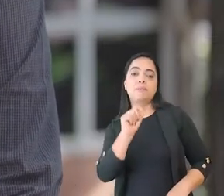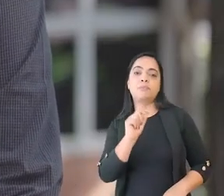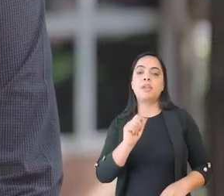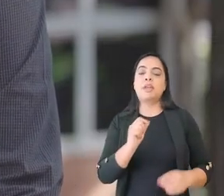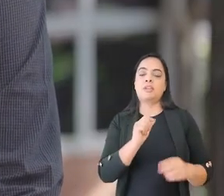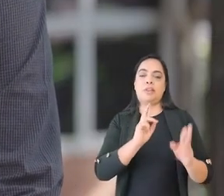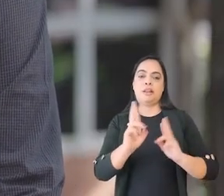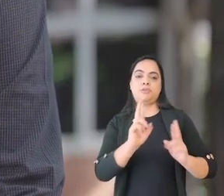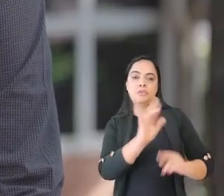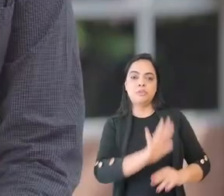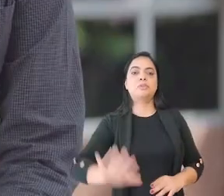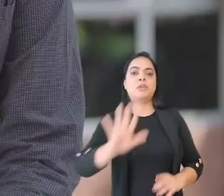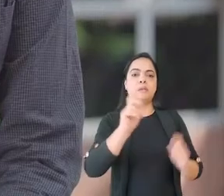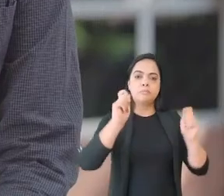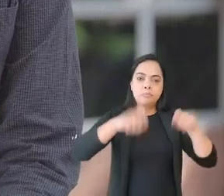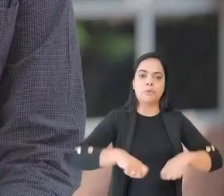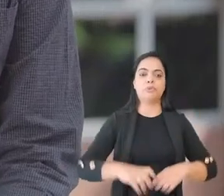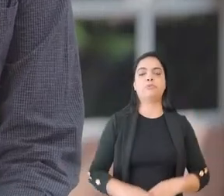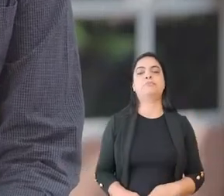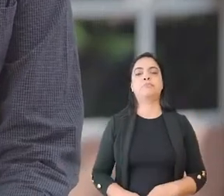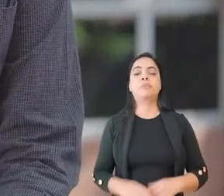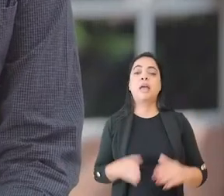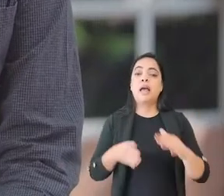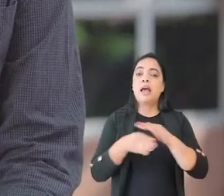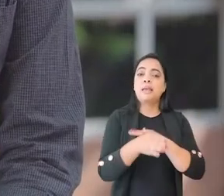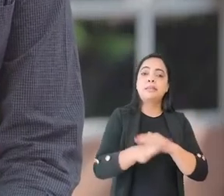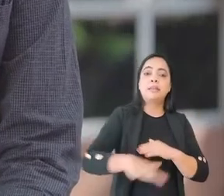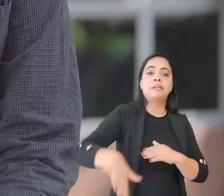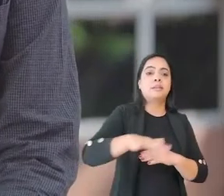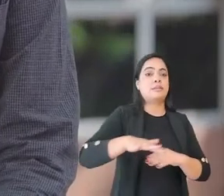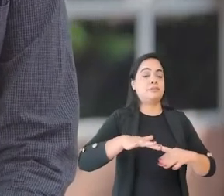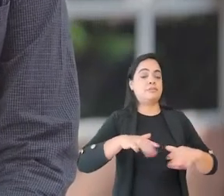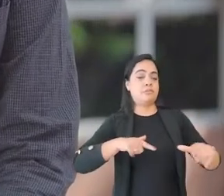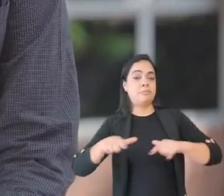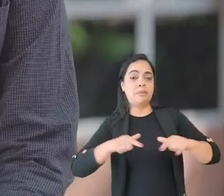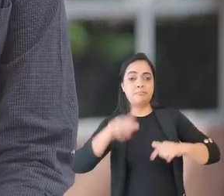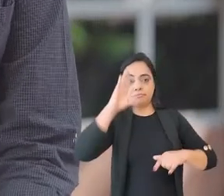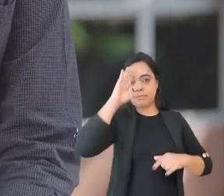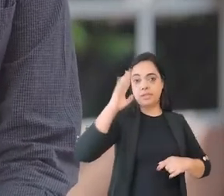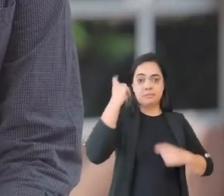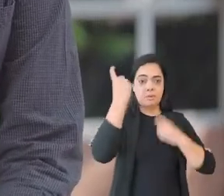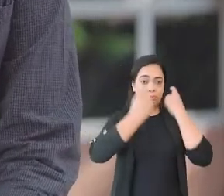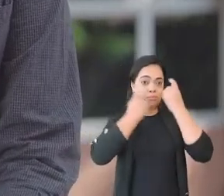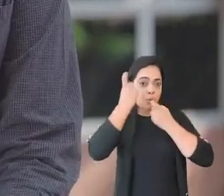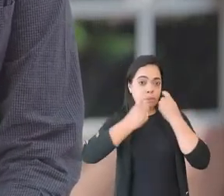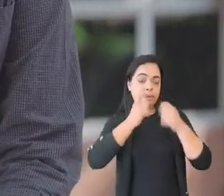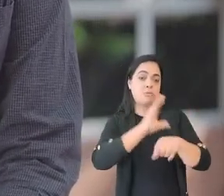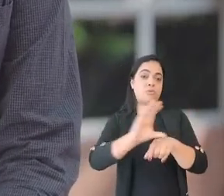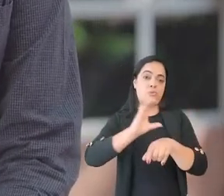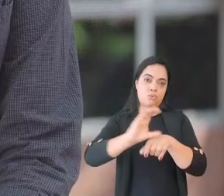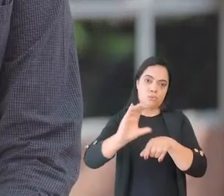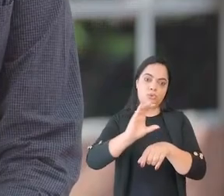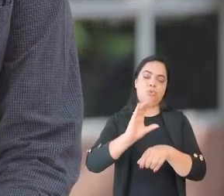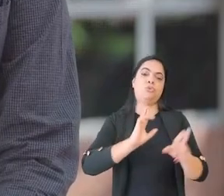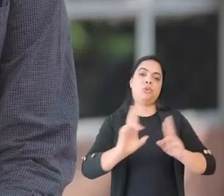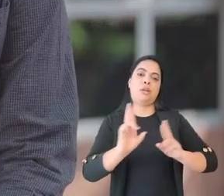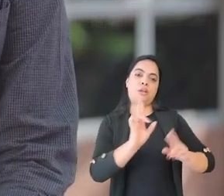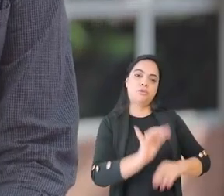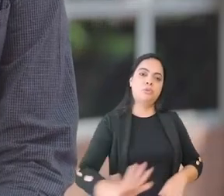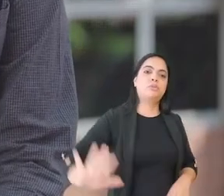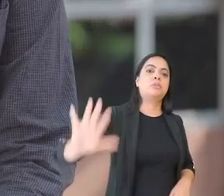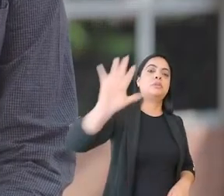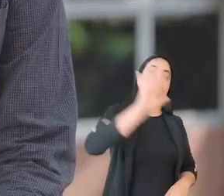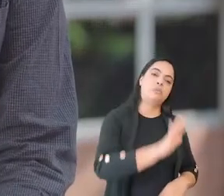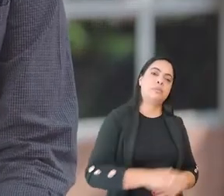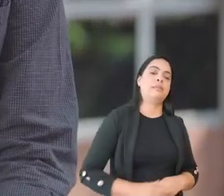Internacionais também atuarem. A entrada no mercado de trabalho é uma das grandes preocupações aqui do curso de Relações Internacionais da Universidade